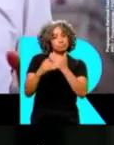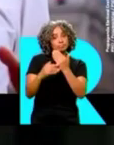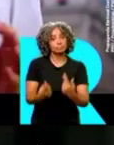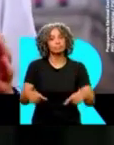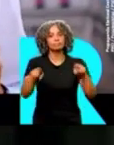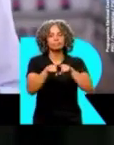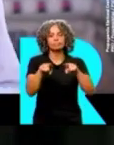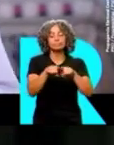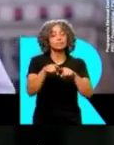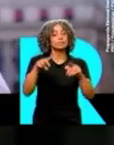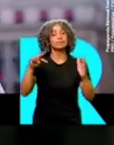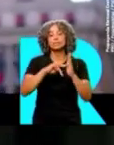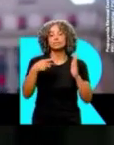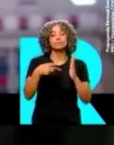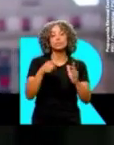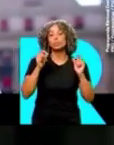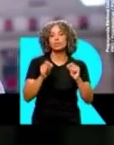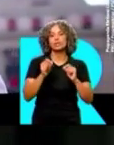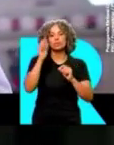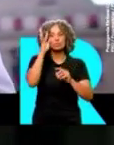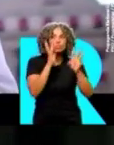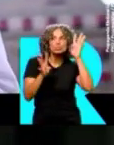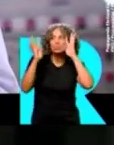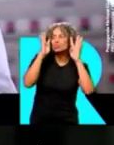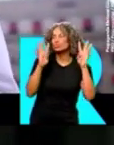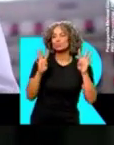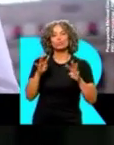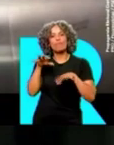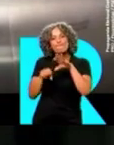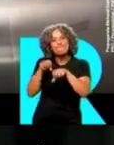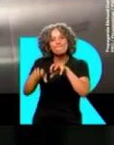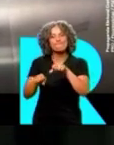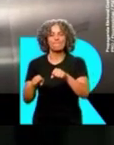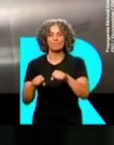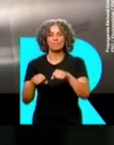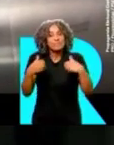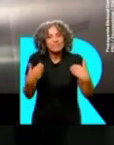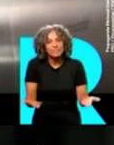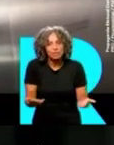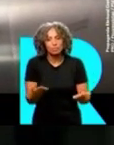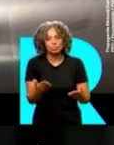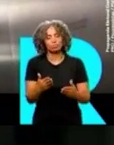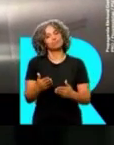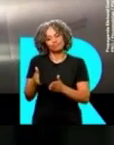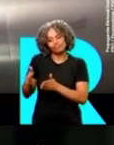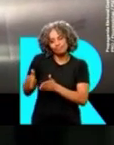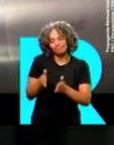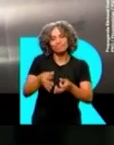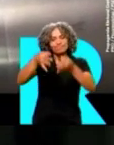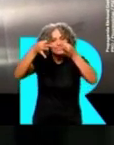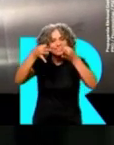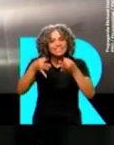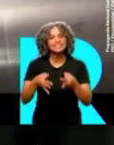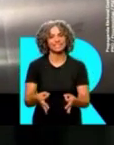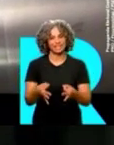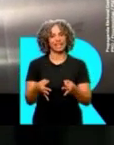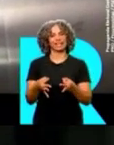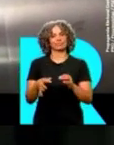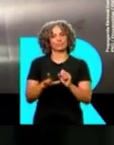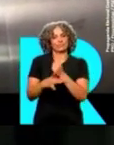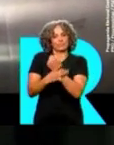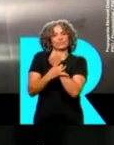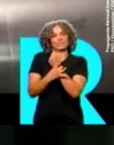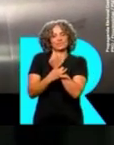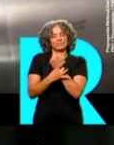desenvolvimento, a cidade da realização dos sonhos. Gente, não existe atalho. O que existe é um